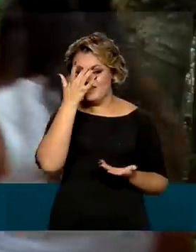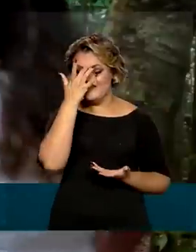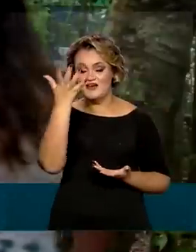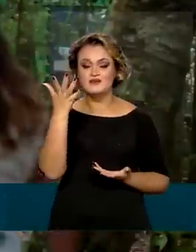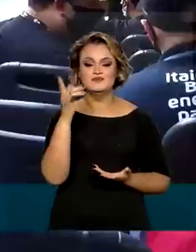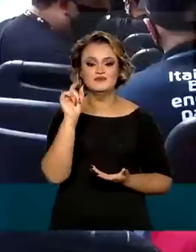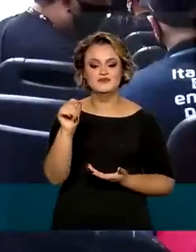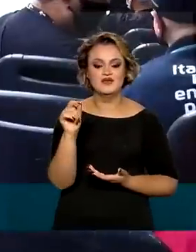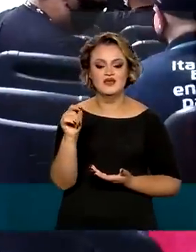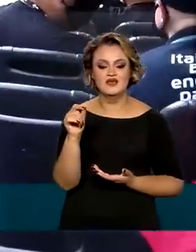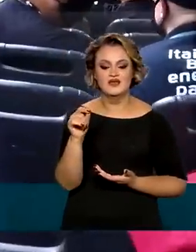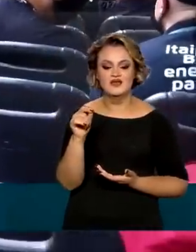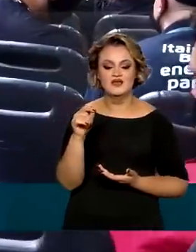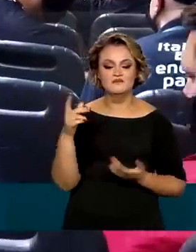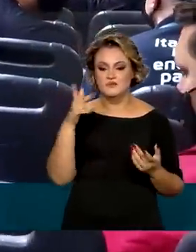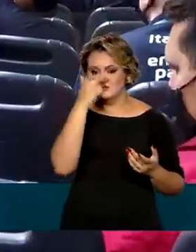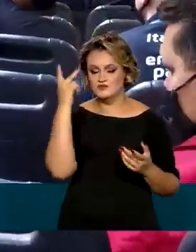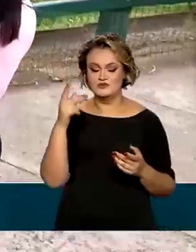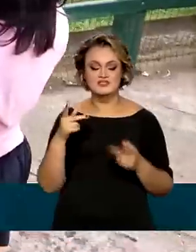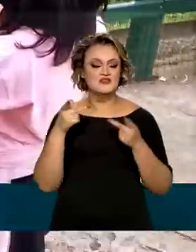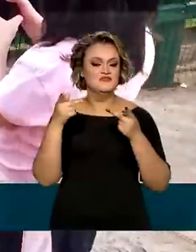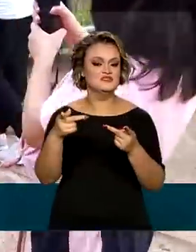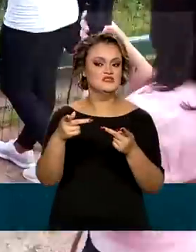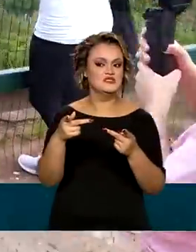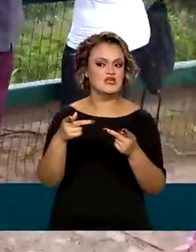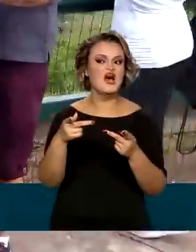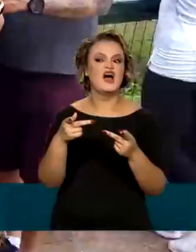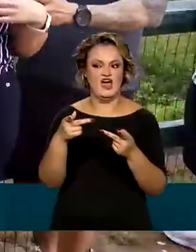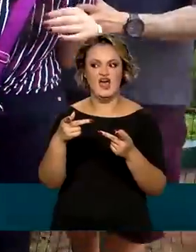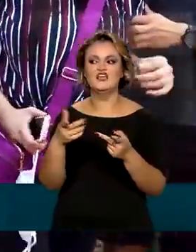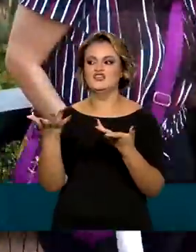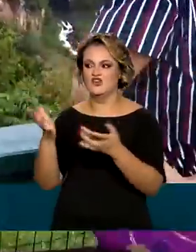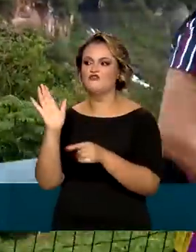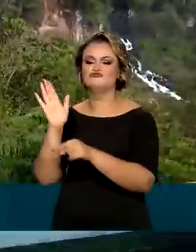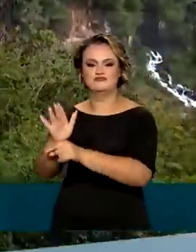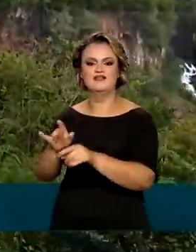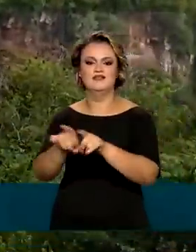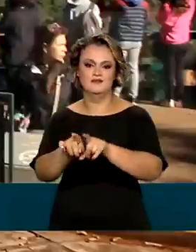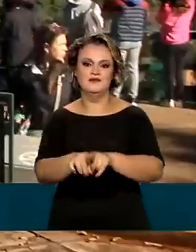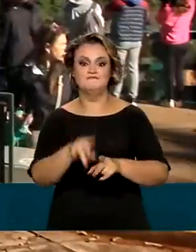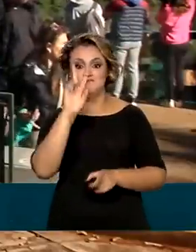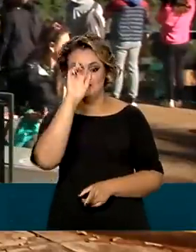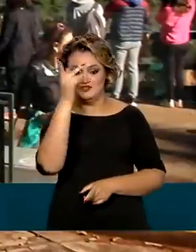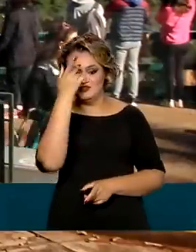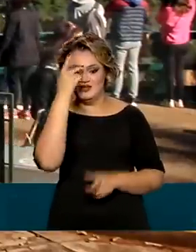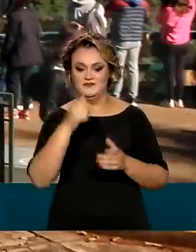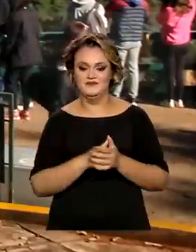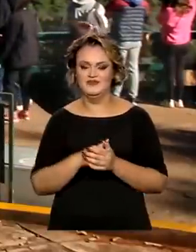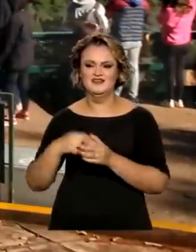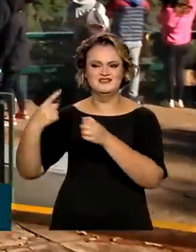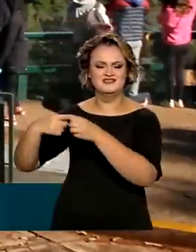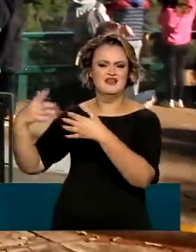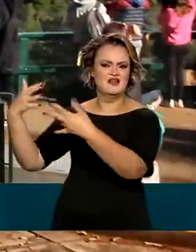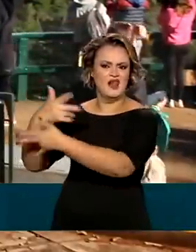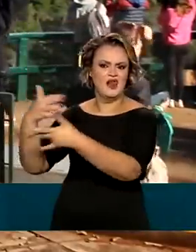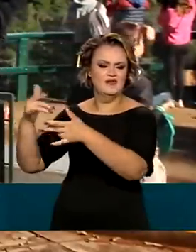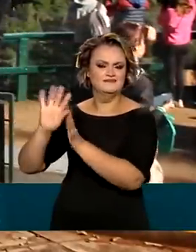desafio de transformar visitantes em aliados da preservação ambiental. Esquece um pouco da cidade